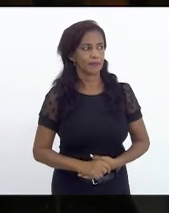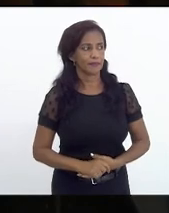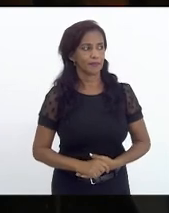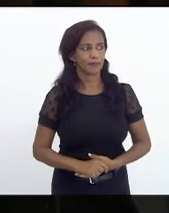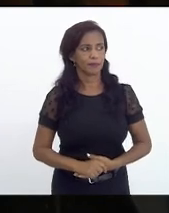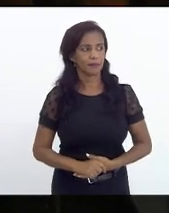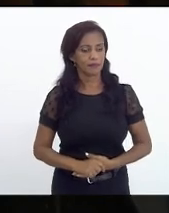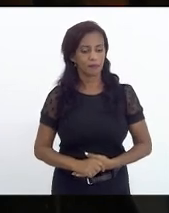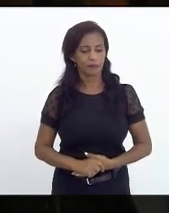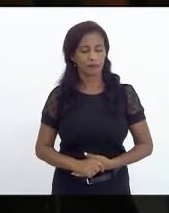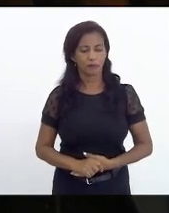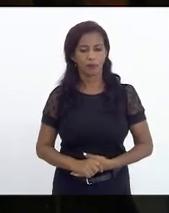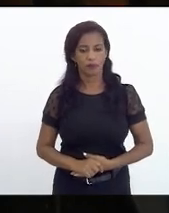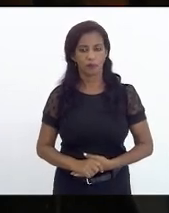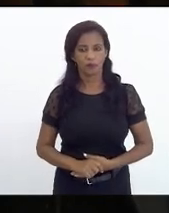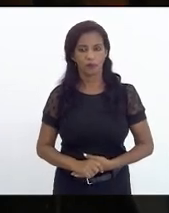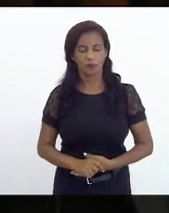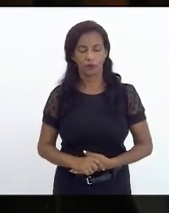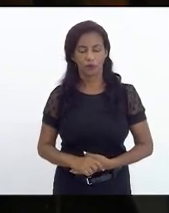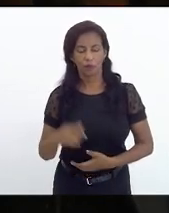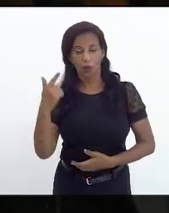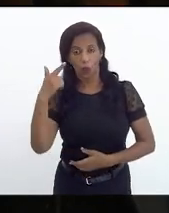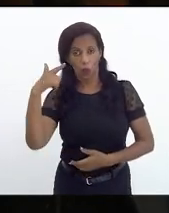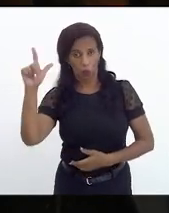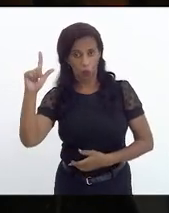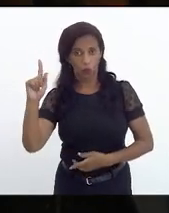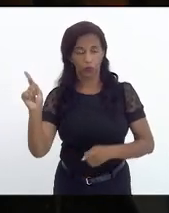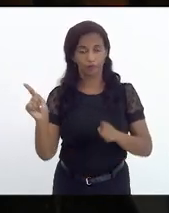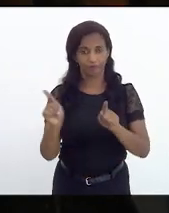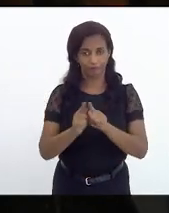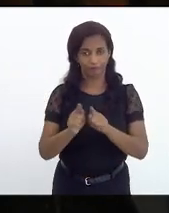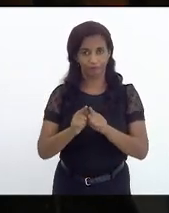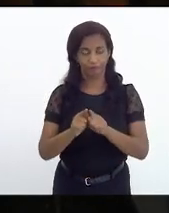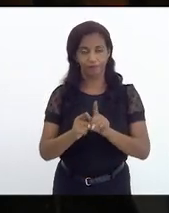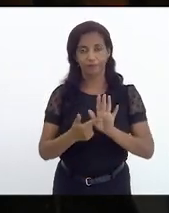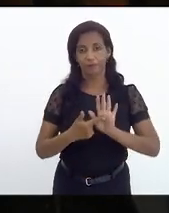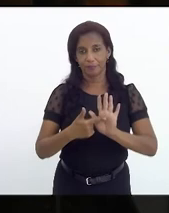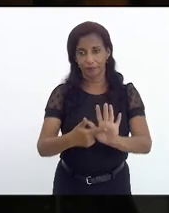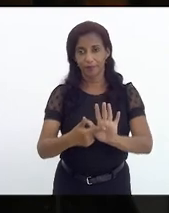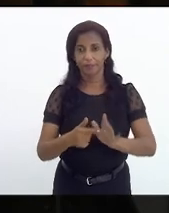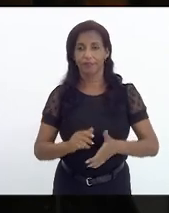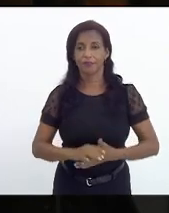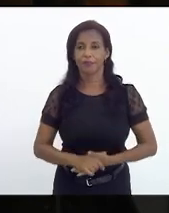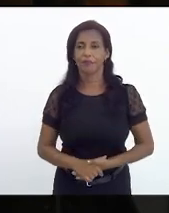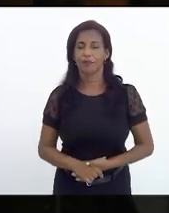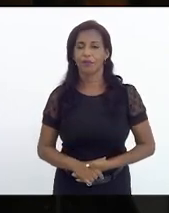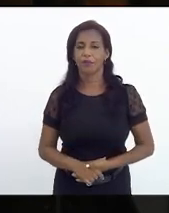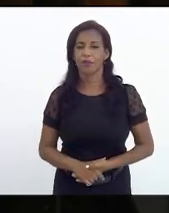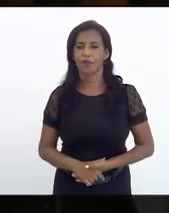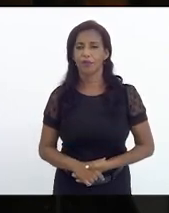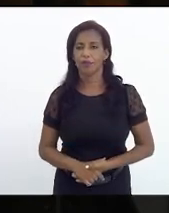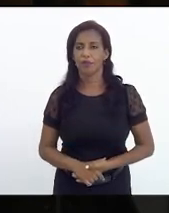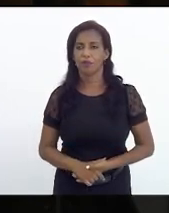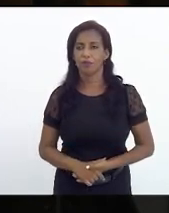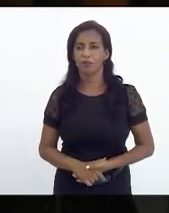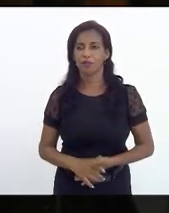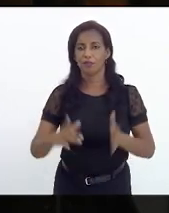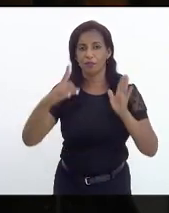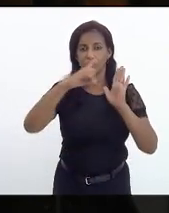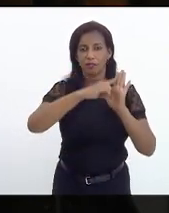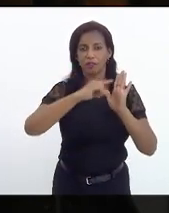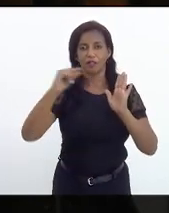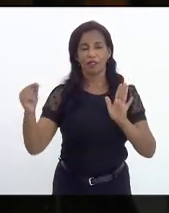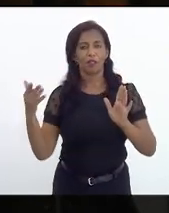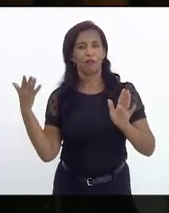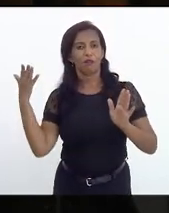outro aspecto que eu quero aqui mencionar desse estudo deputado Luiz Paulo eles ressaltam muito